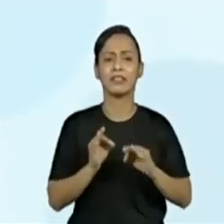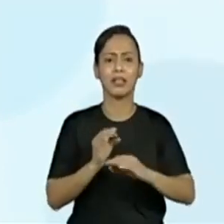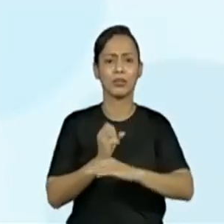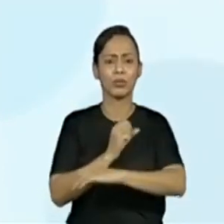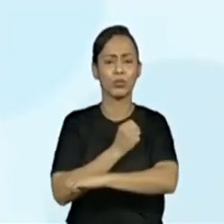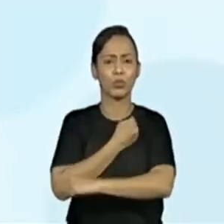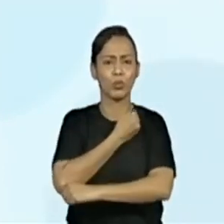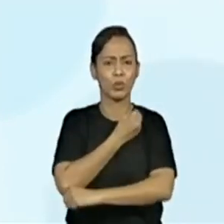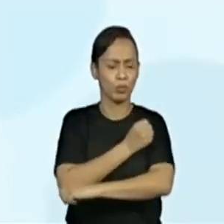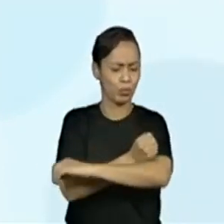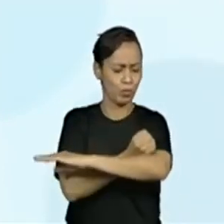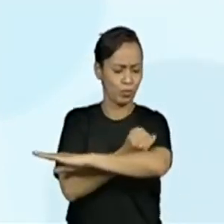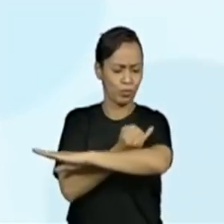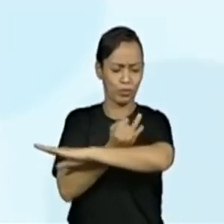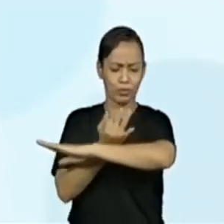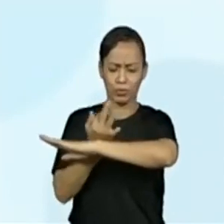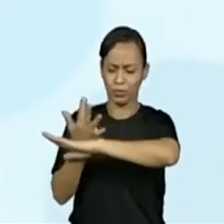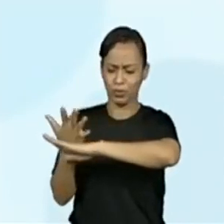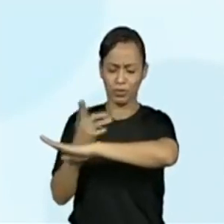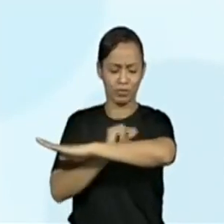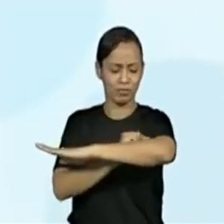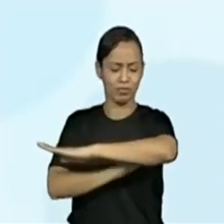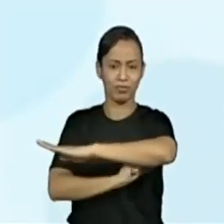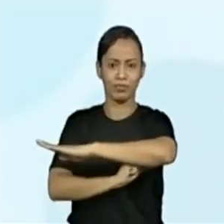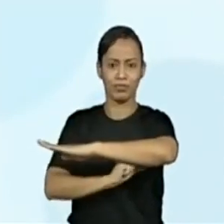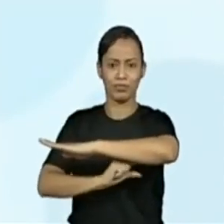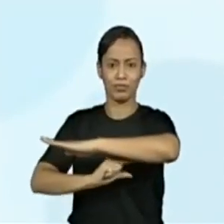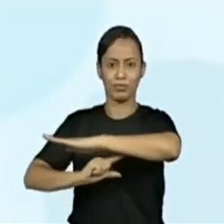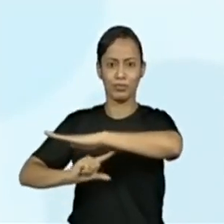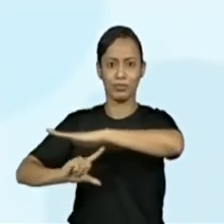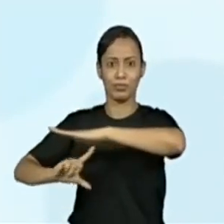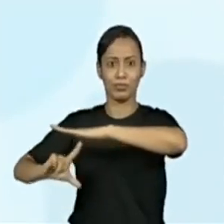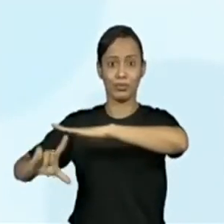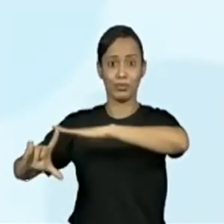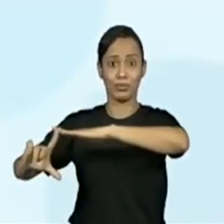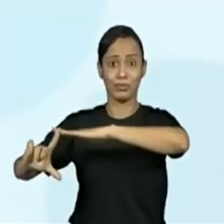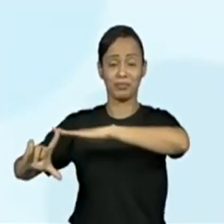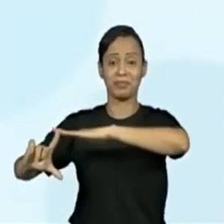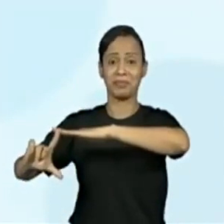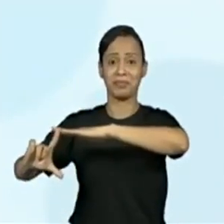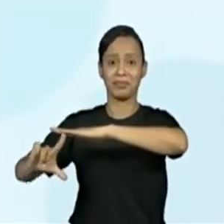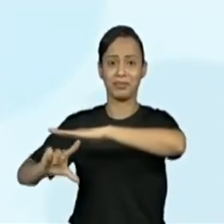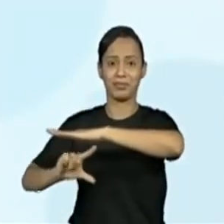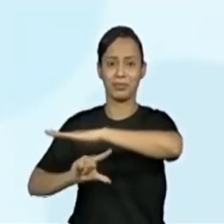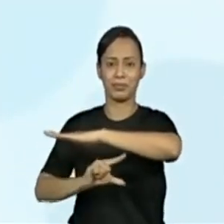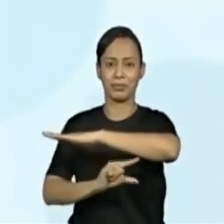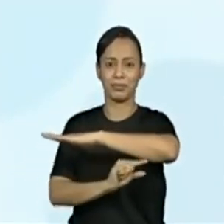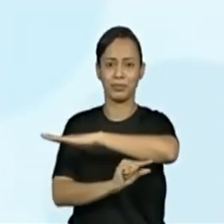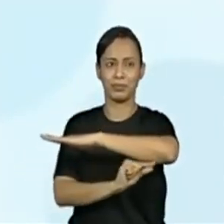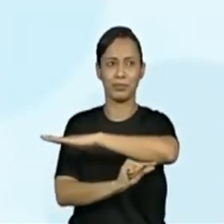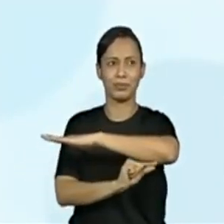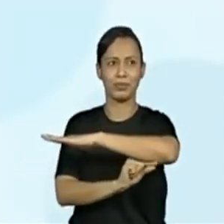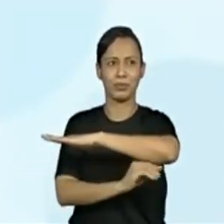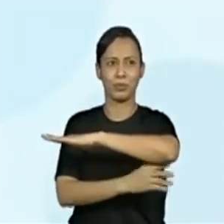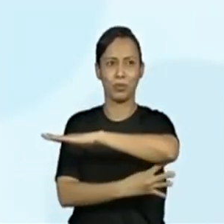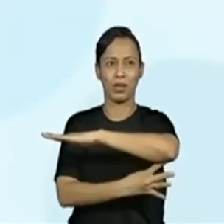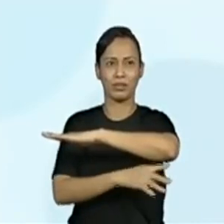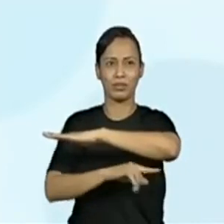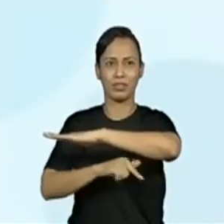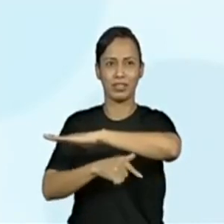ordenada, 4, 7, 10, 13 e 16. O que a gente pode